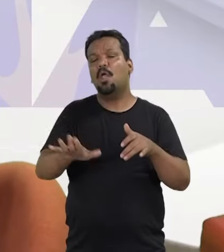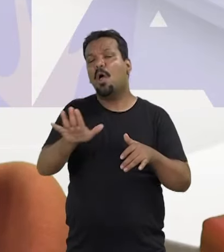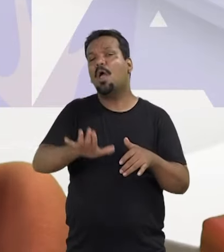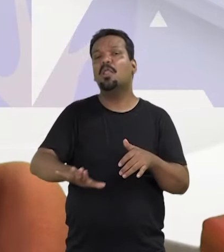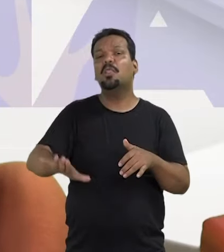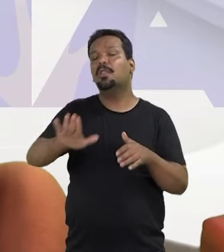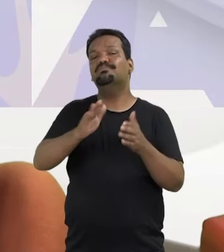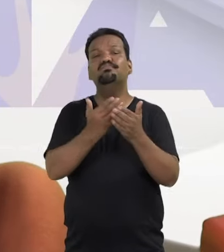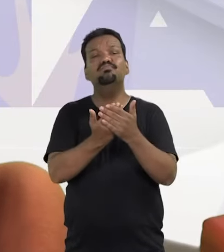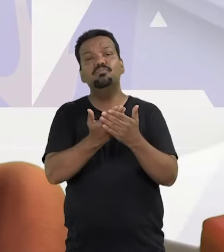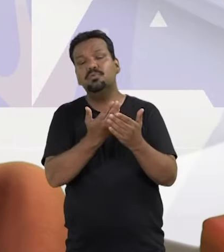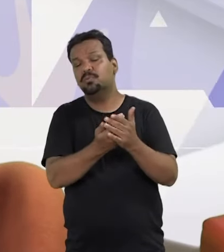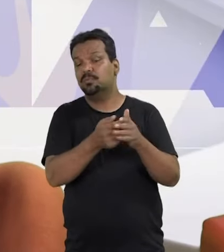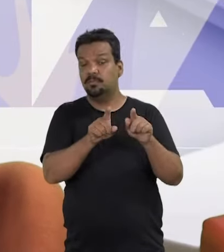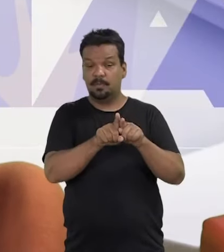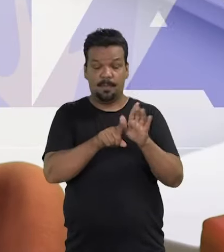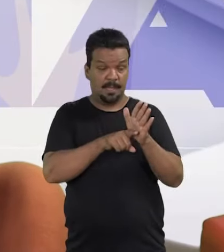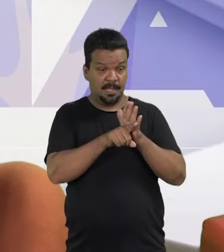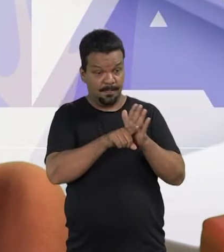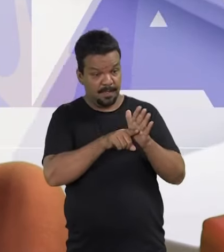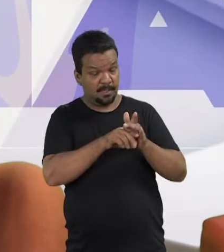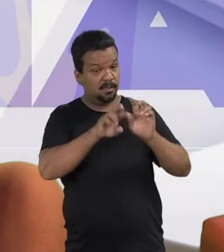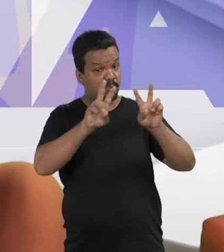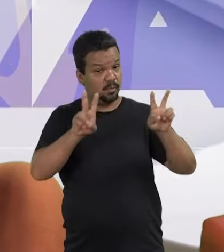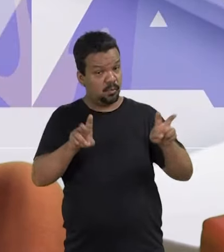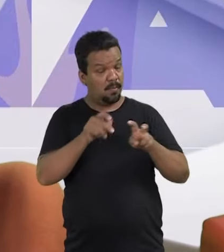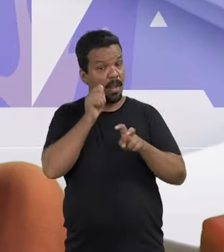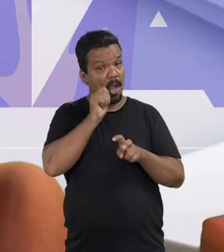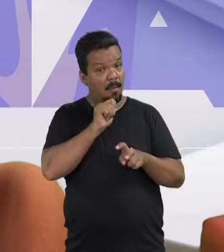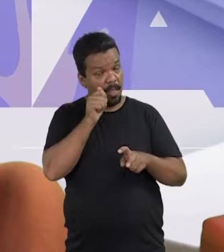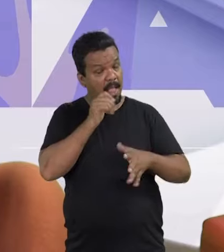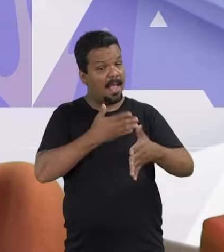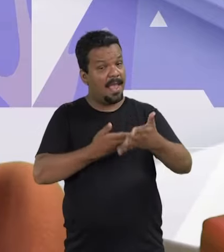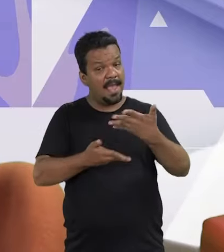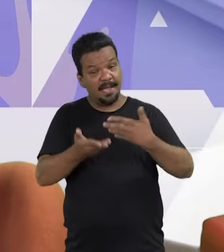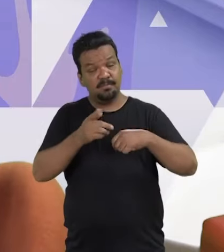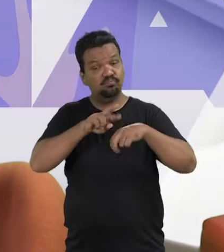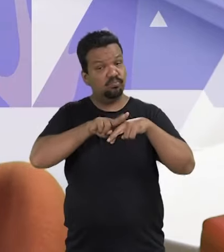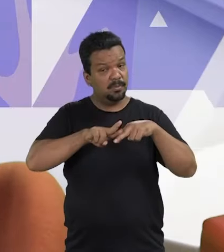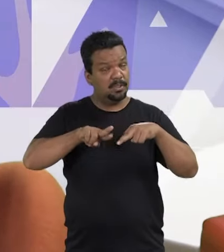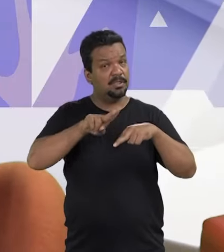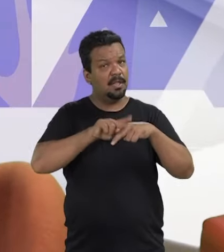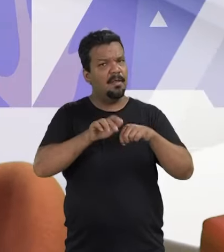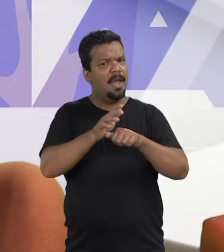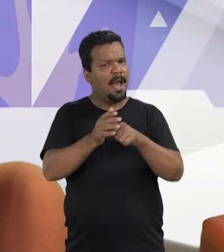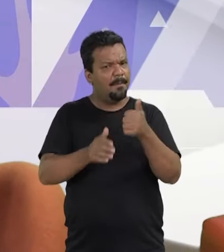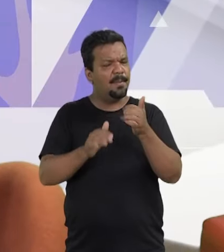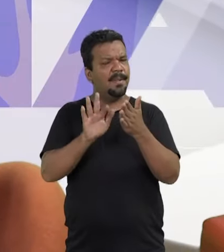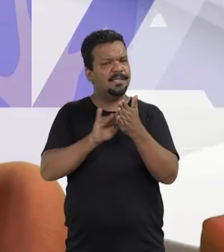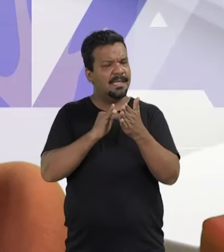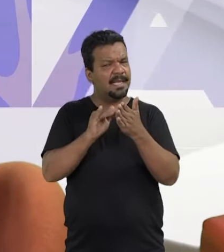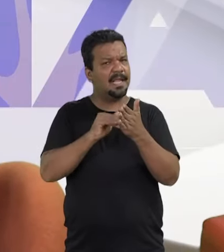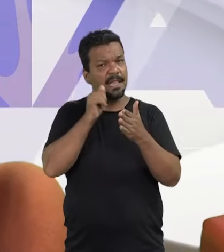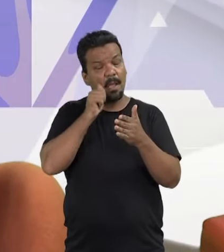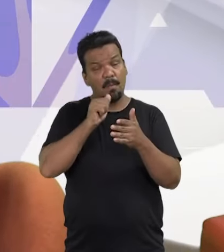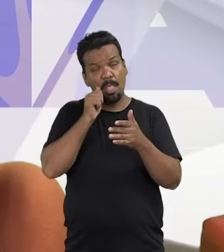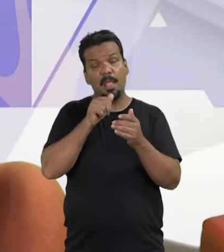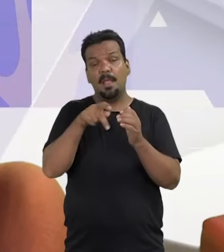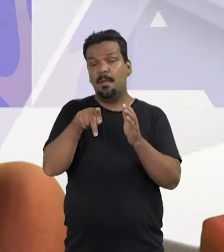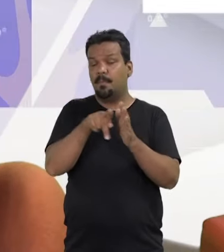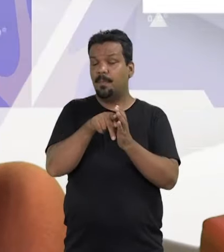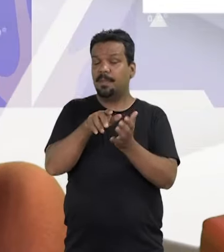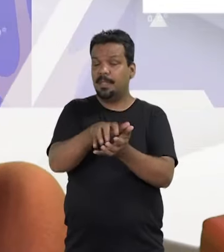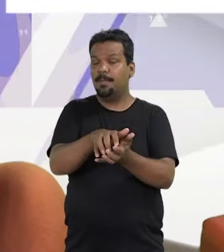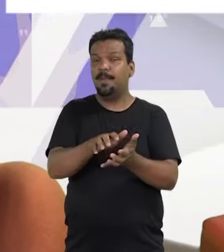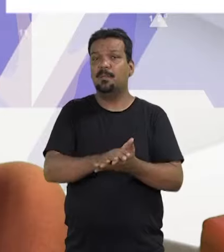Norte e Nordeste de Estudos e Pesquisas sobre a Mulher e Relações de Gênero. Foi a primeira secretária da Mulher de